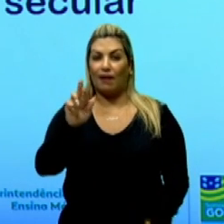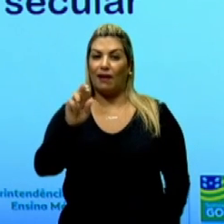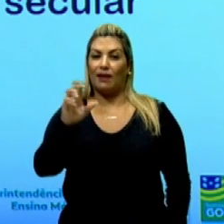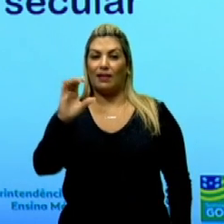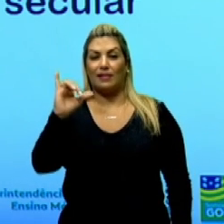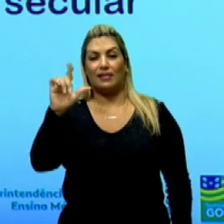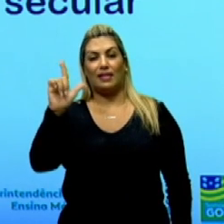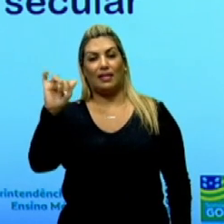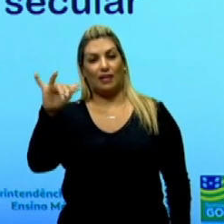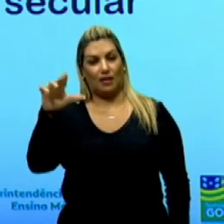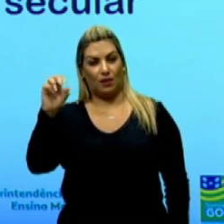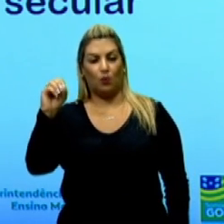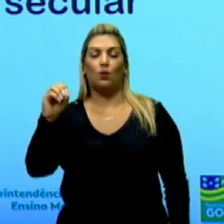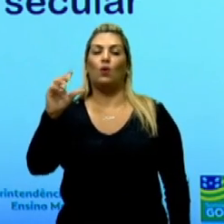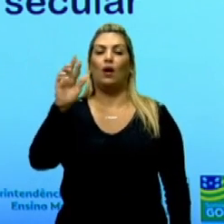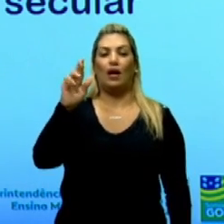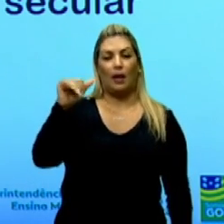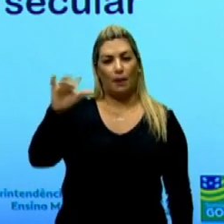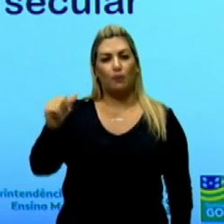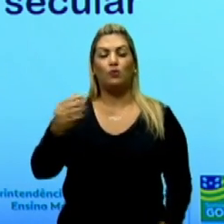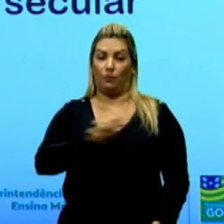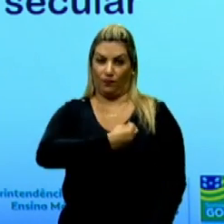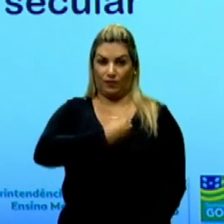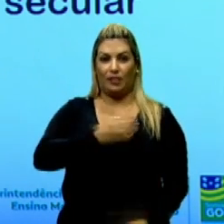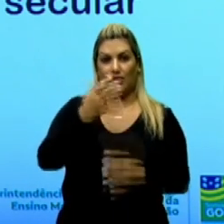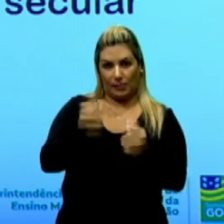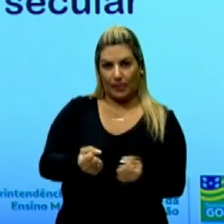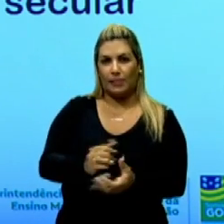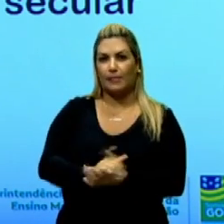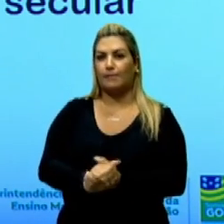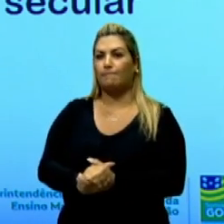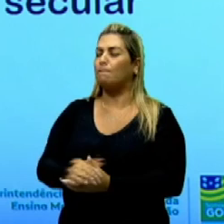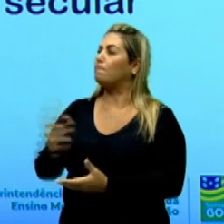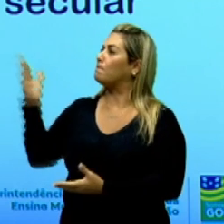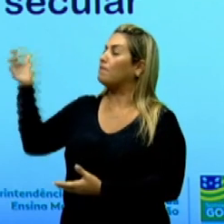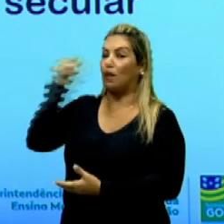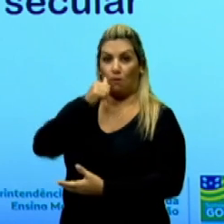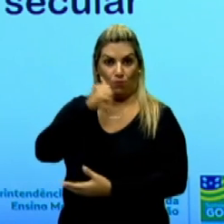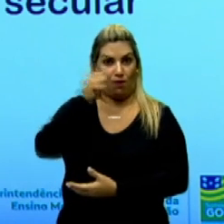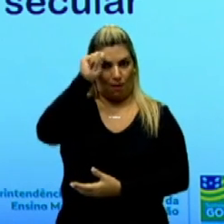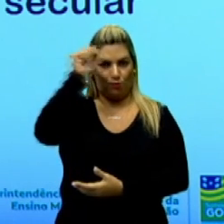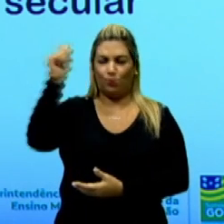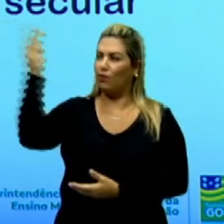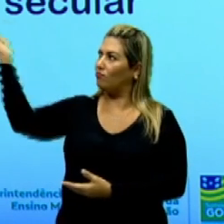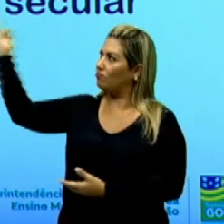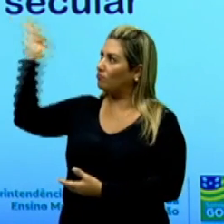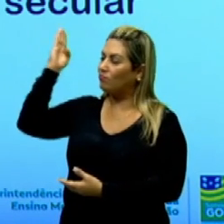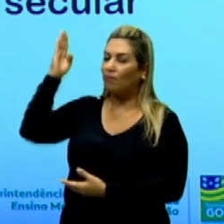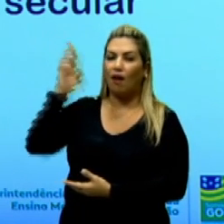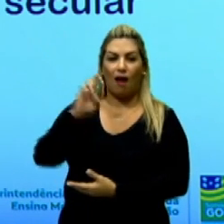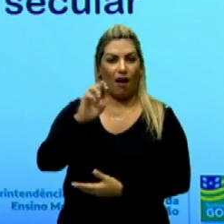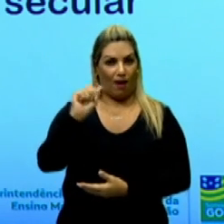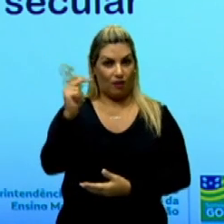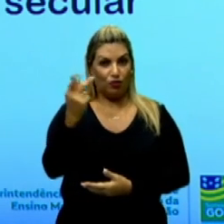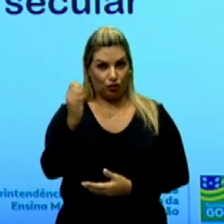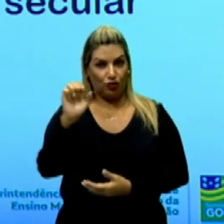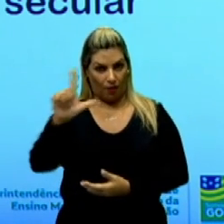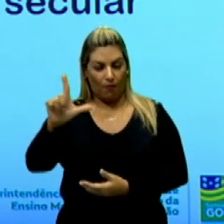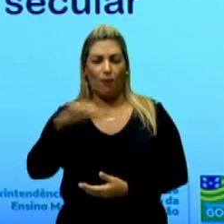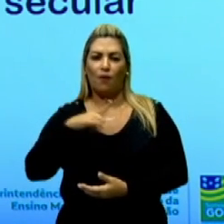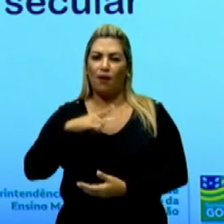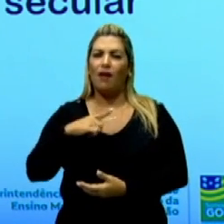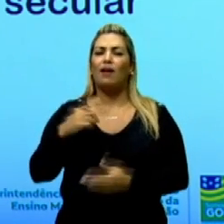1930, com apenas 20 anos, projetava-se na vida literária do país, através da publicação do Româncio XV,